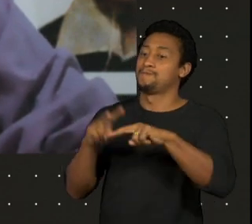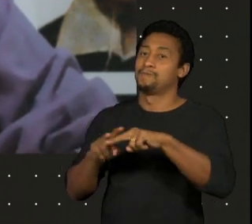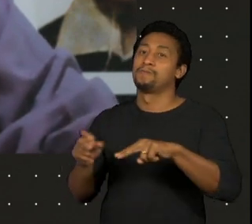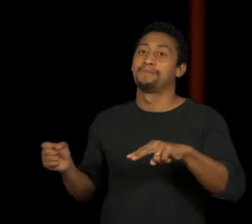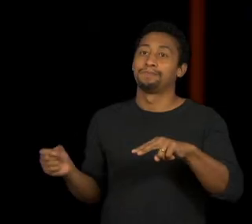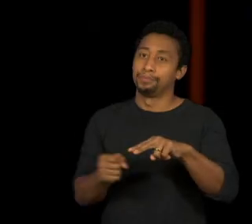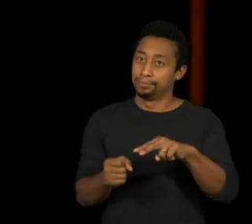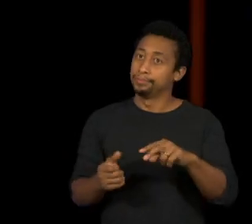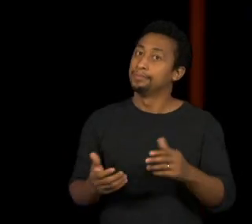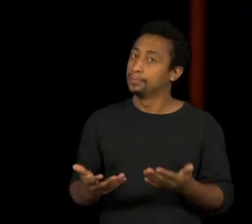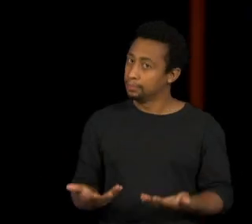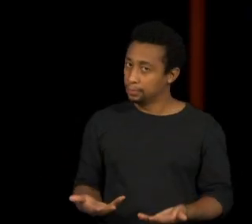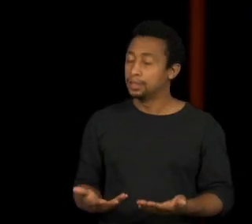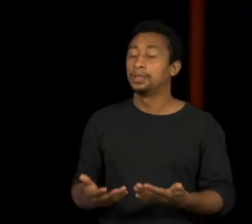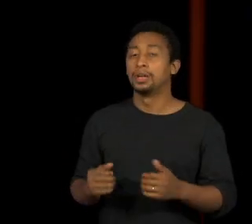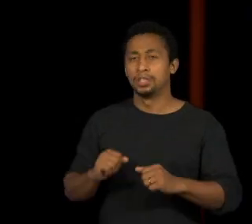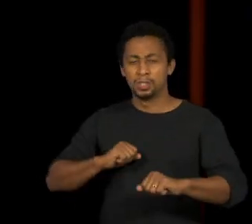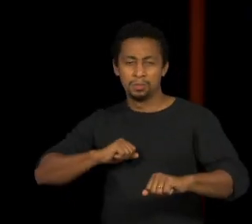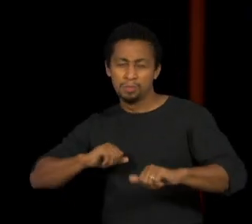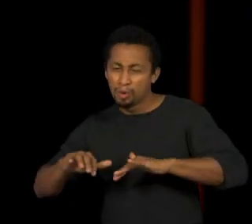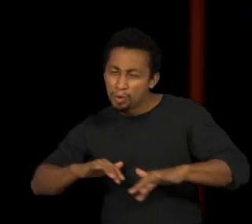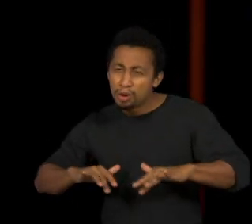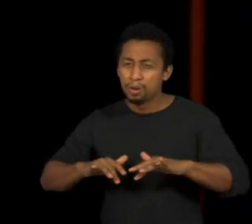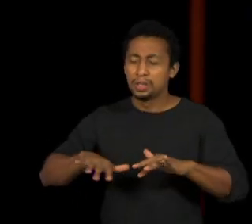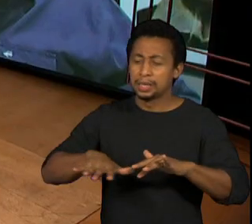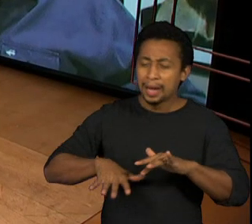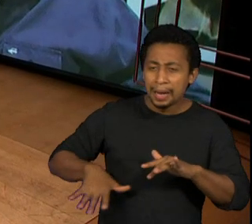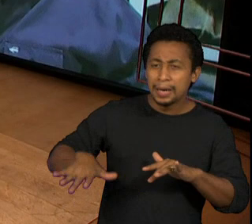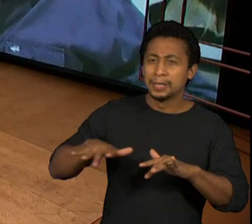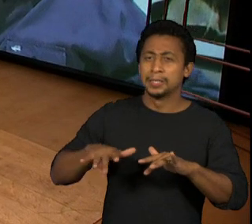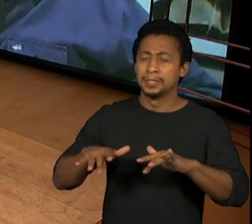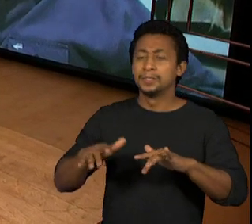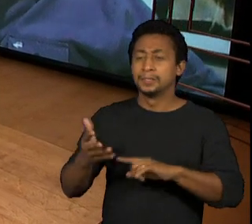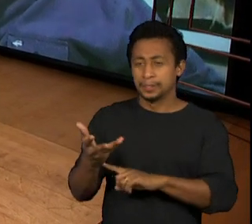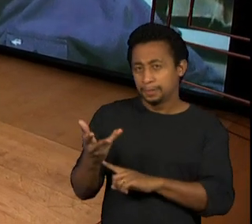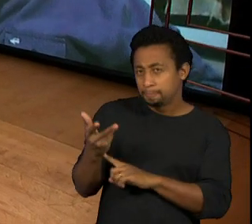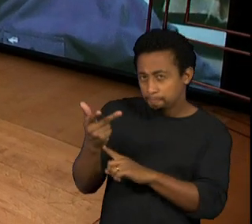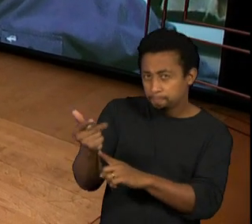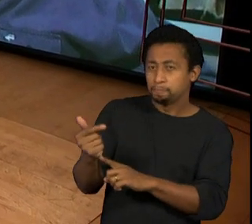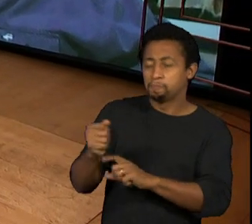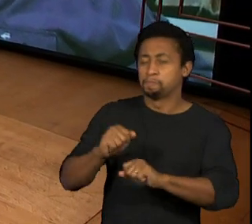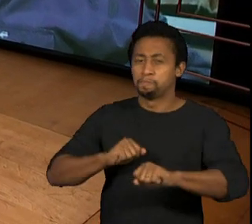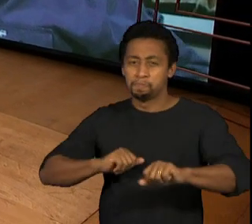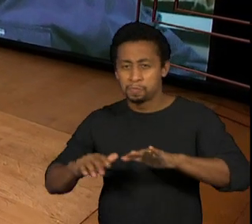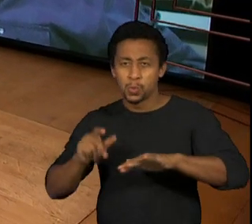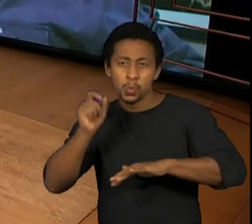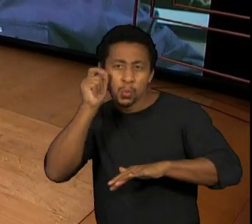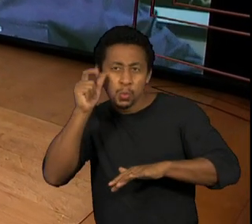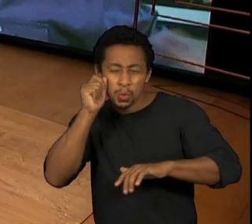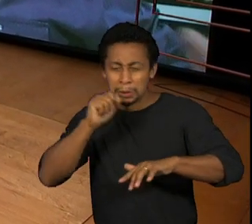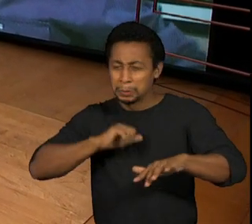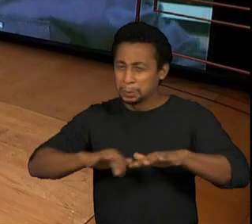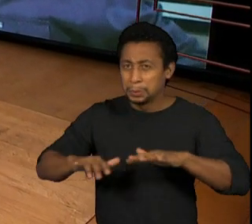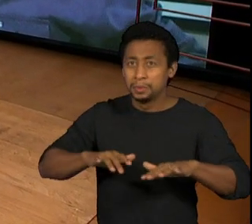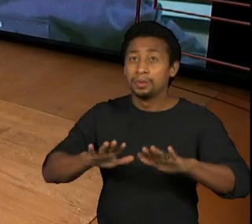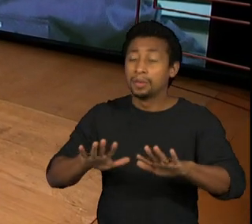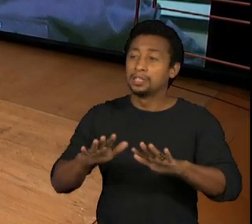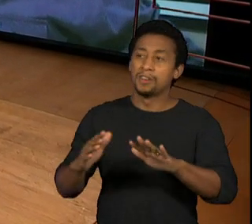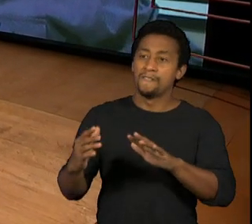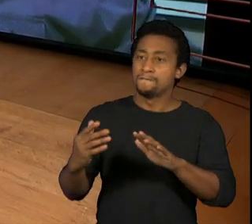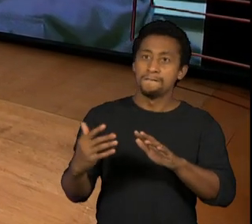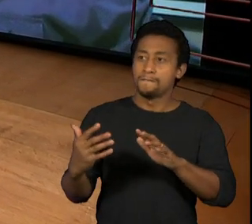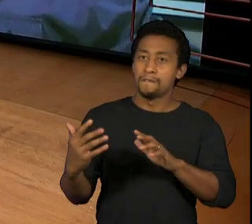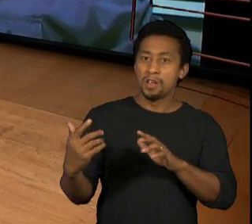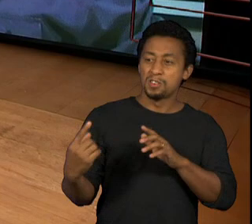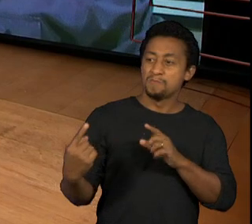militava no movimento estudantil, eu militava também, eu conversava com grupos que não falavam só de movimento estudantil, mas de resistir à